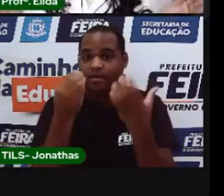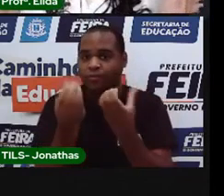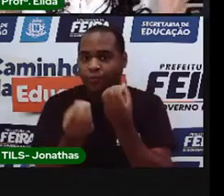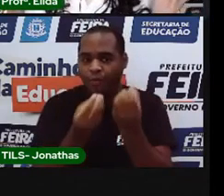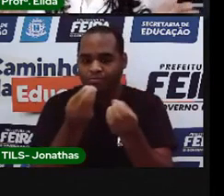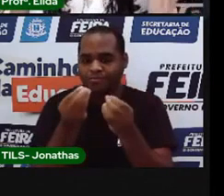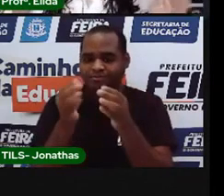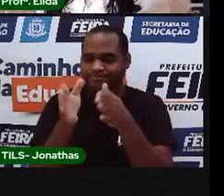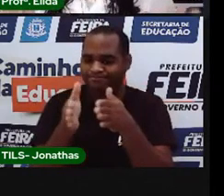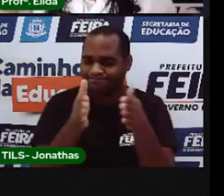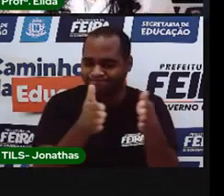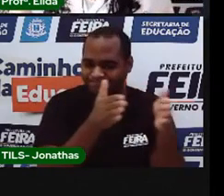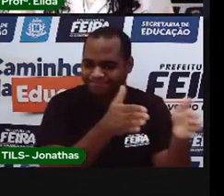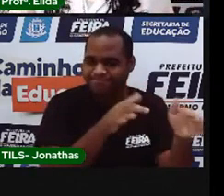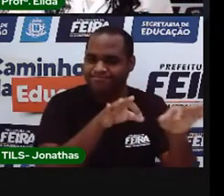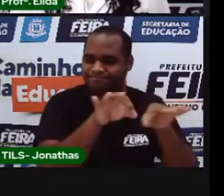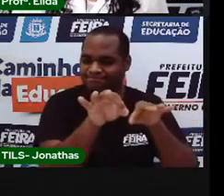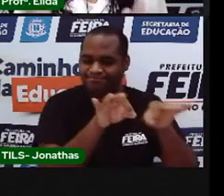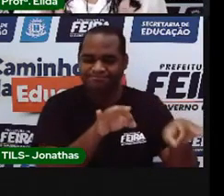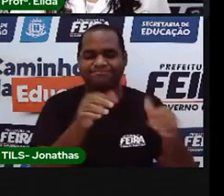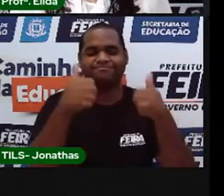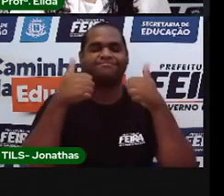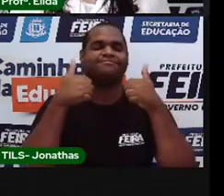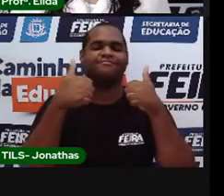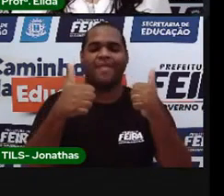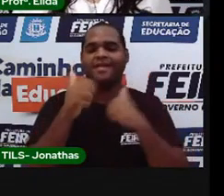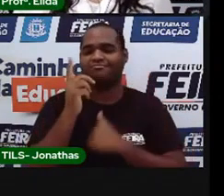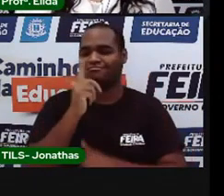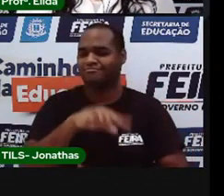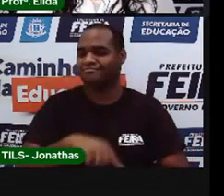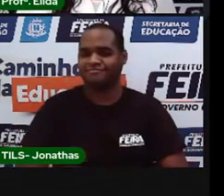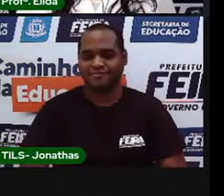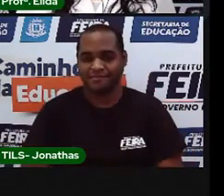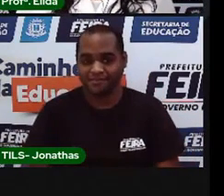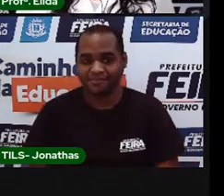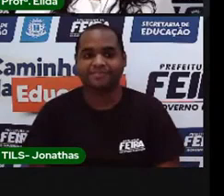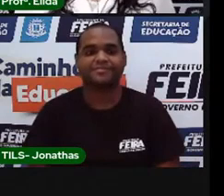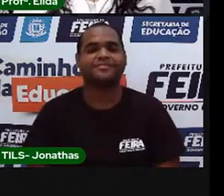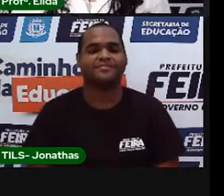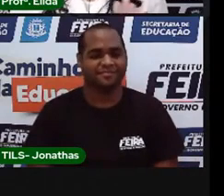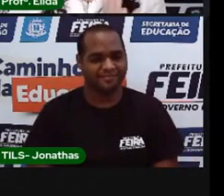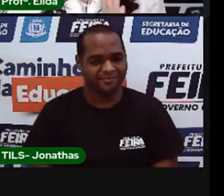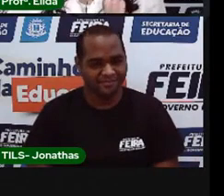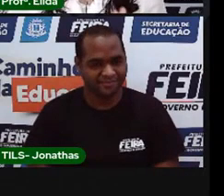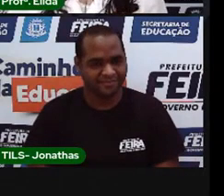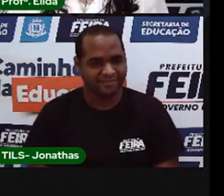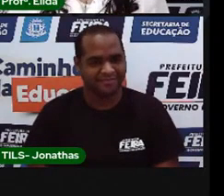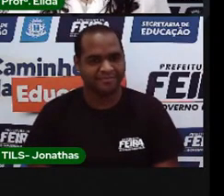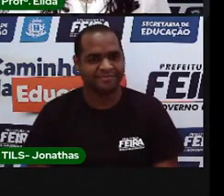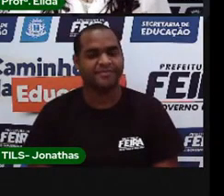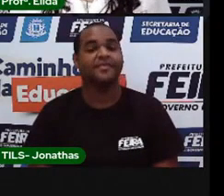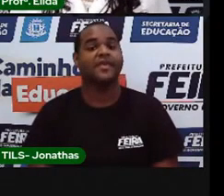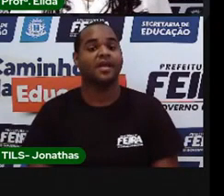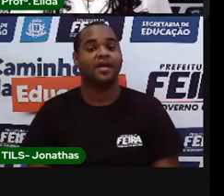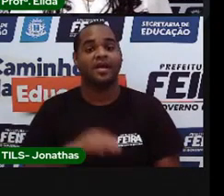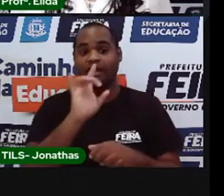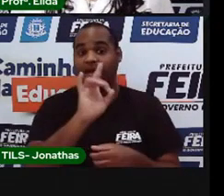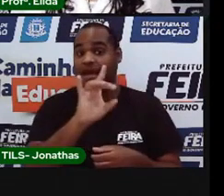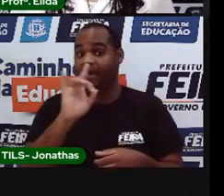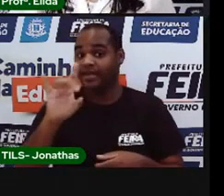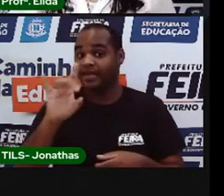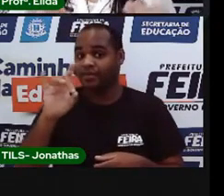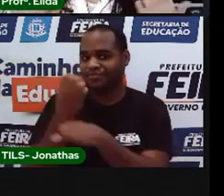que elas funcionam melhor quando elas estão organizadas. Cada emoção